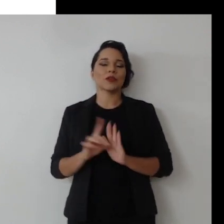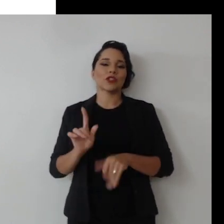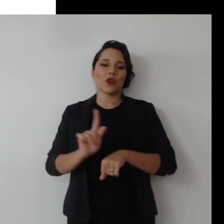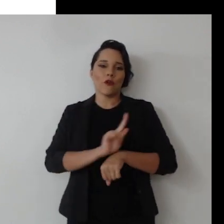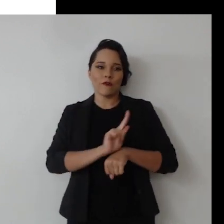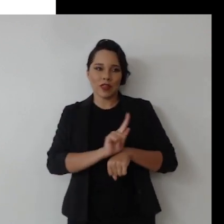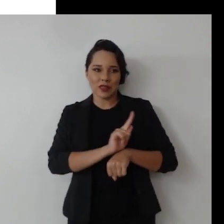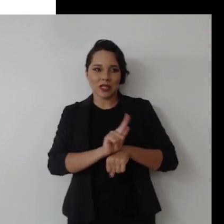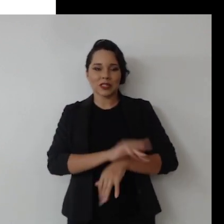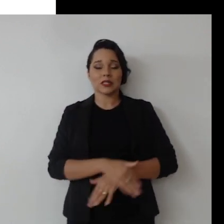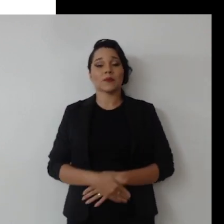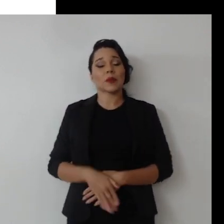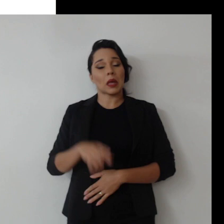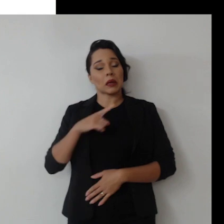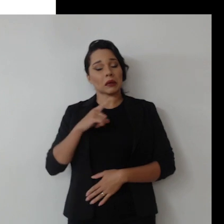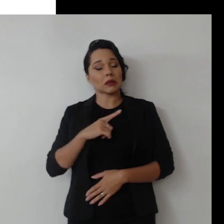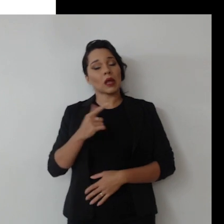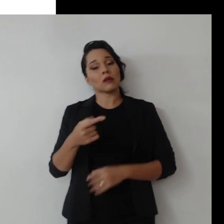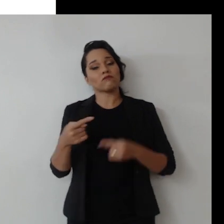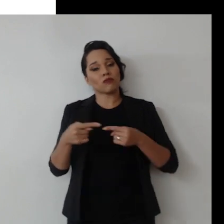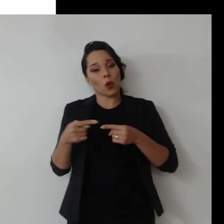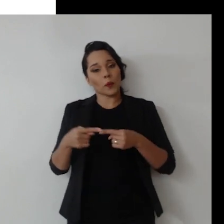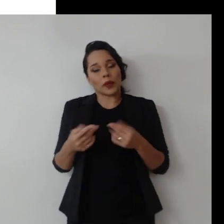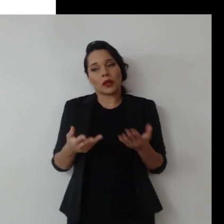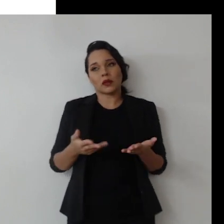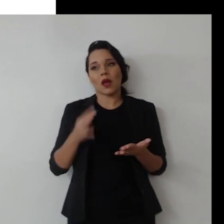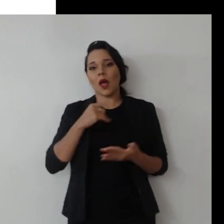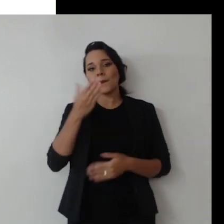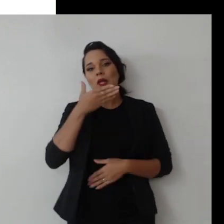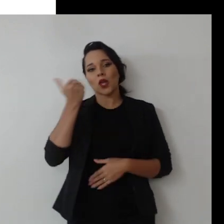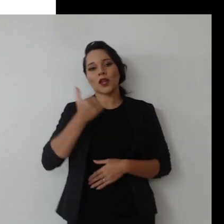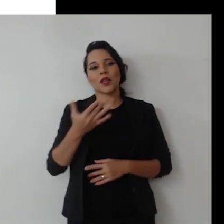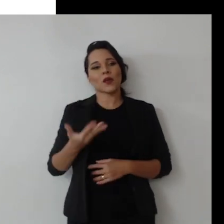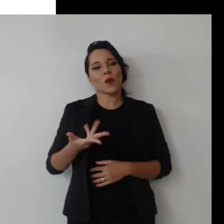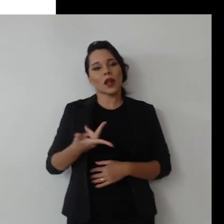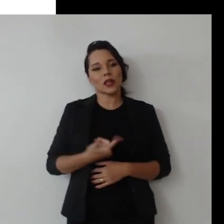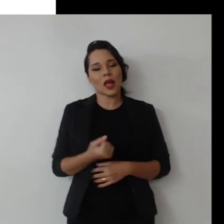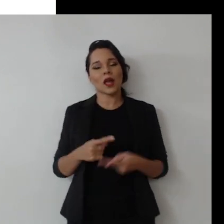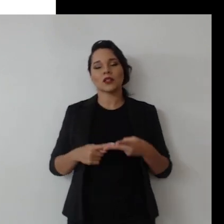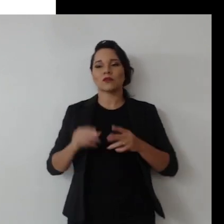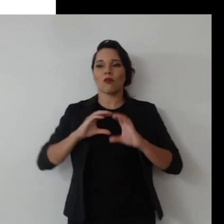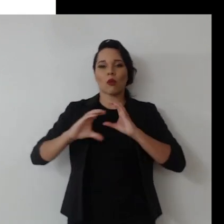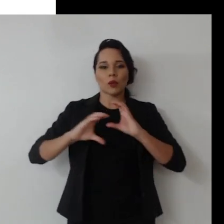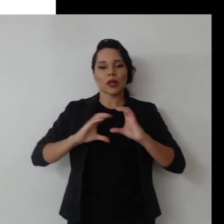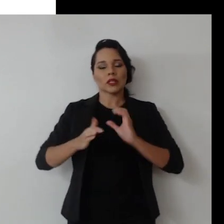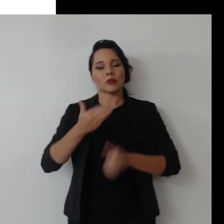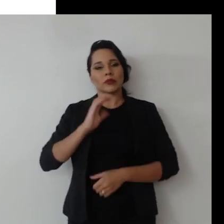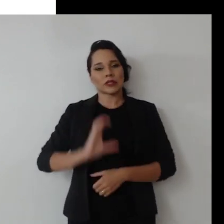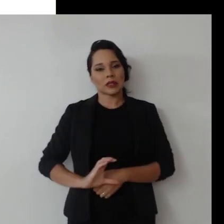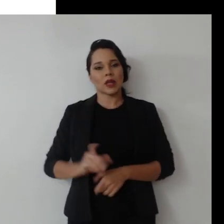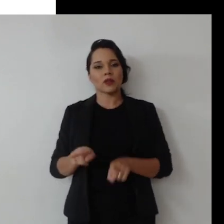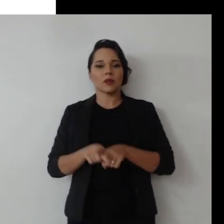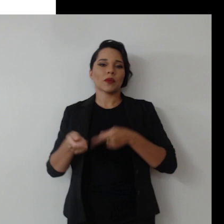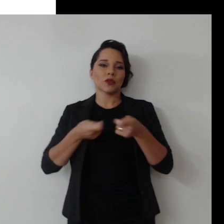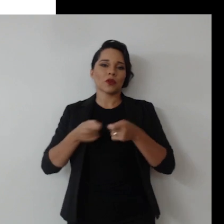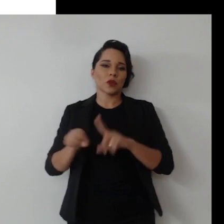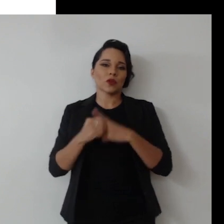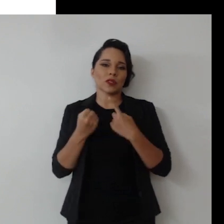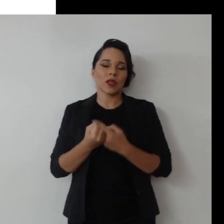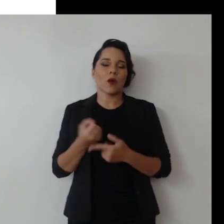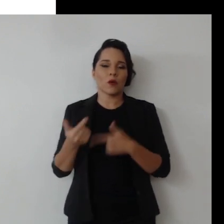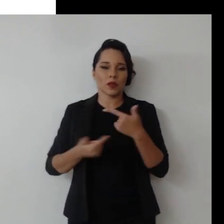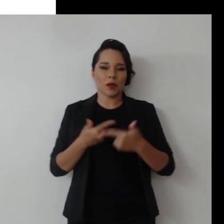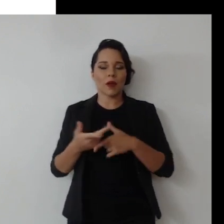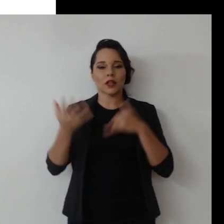governança, que traz também questões relacionadas à melhoria da qualidade da comunicação com o cidadão e do controle social